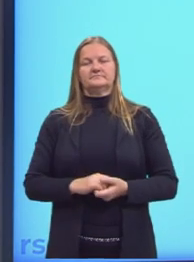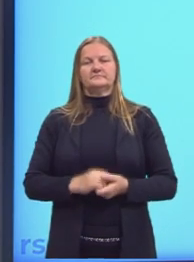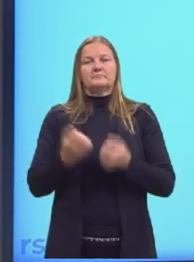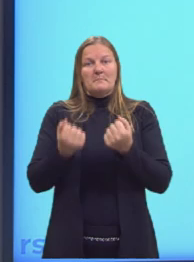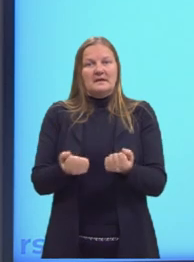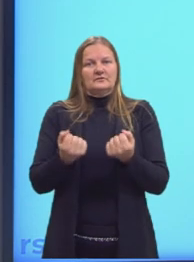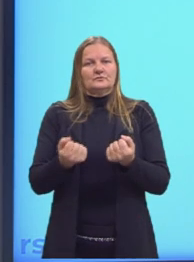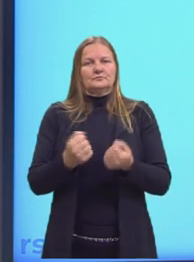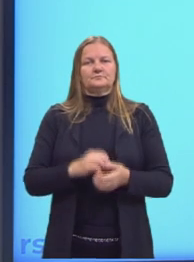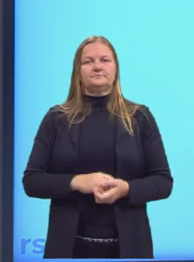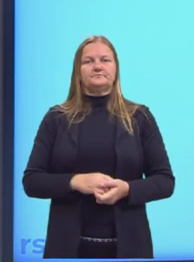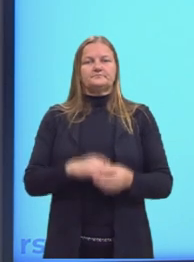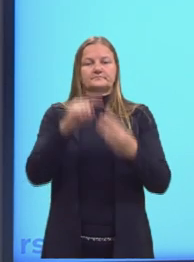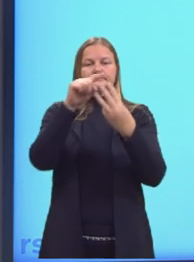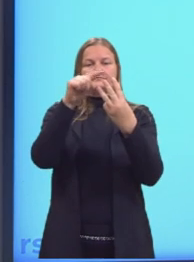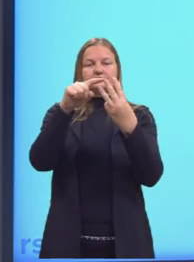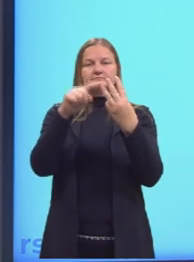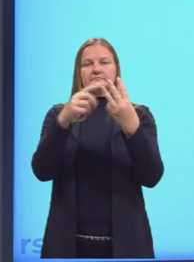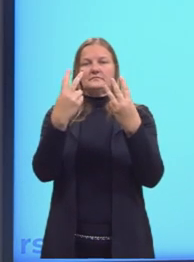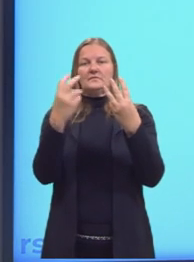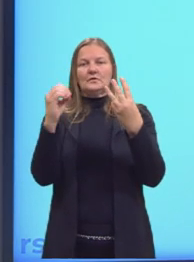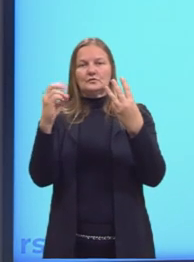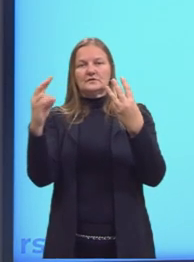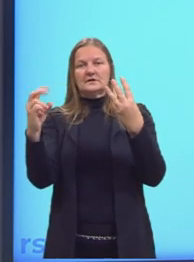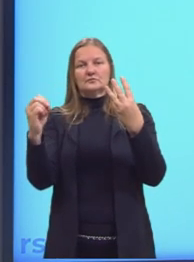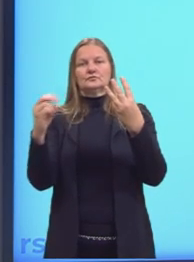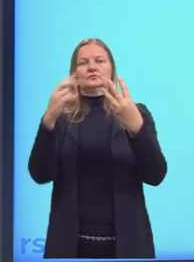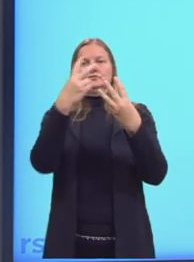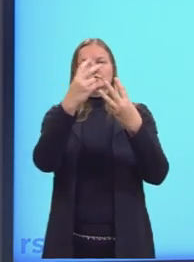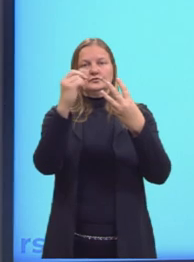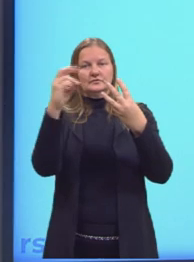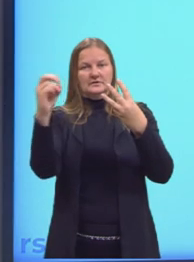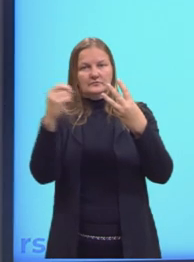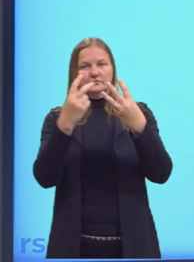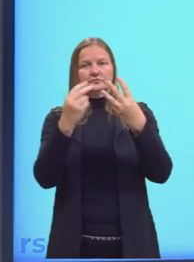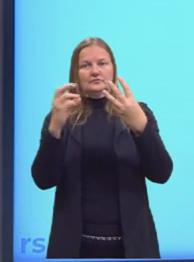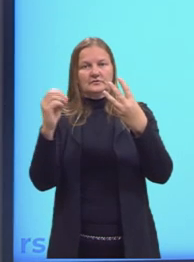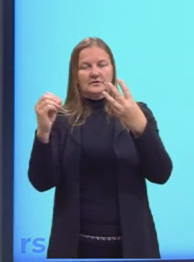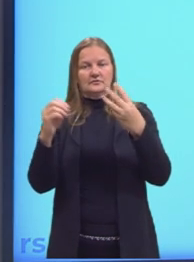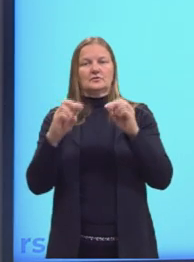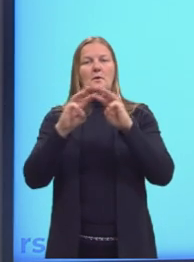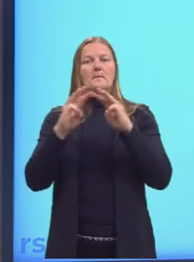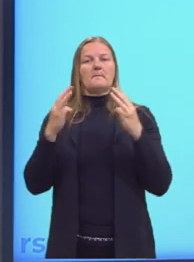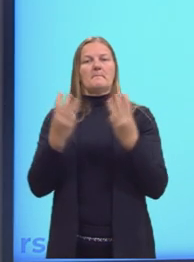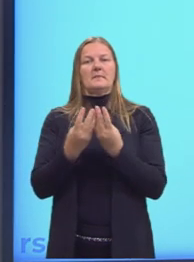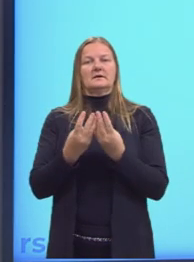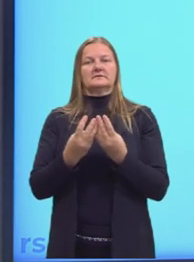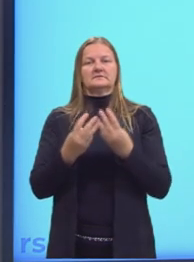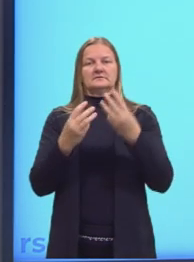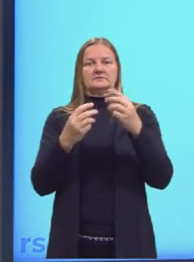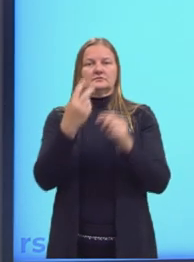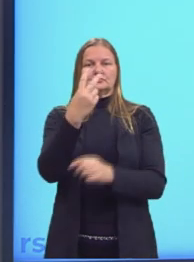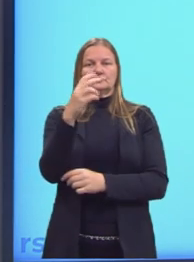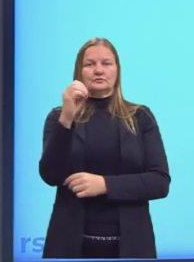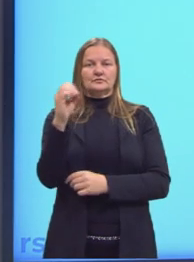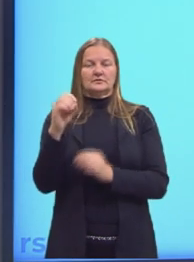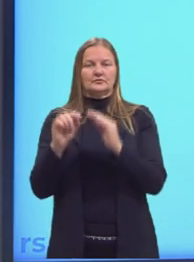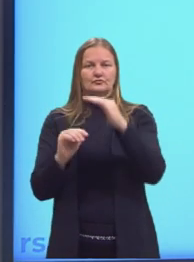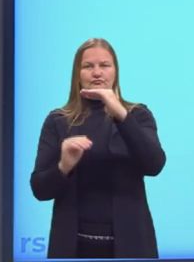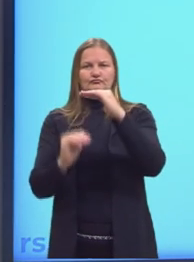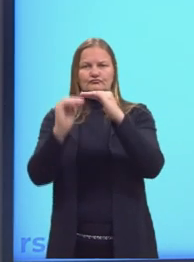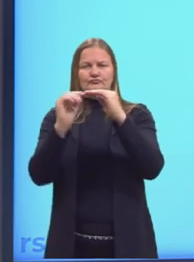Bom, três cartas de 200 gramas, novamente, eu vou lá na massa, 200, vou olhar no pontinho